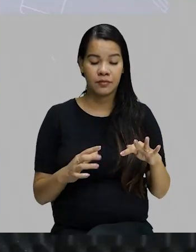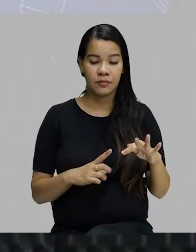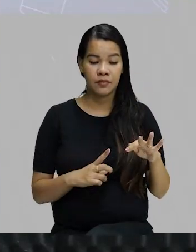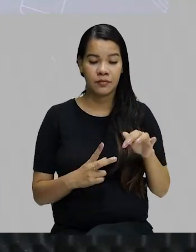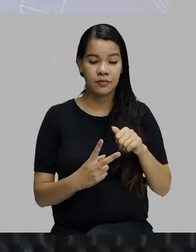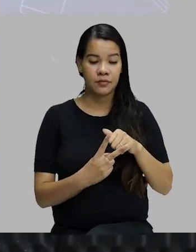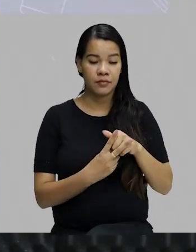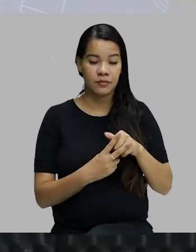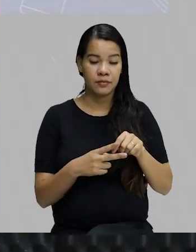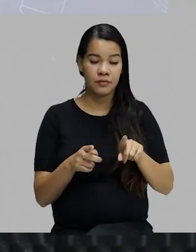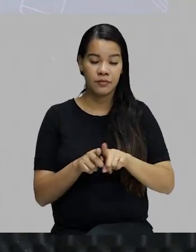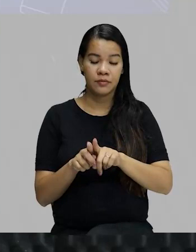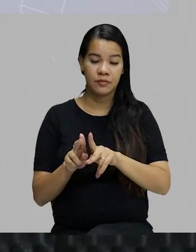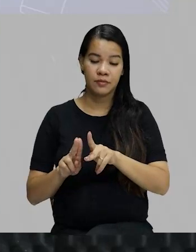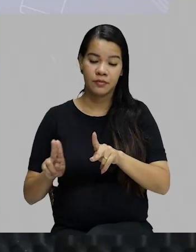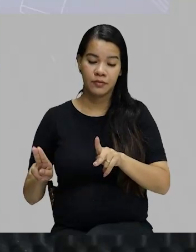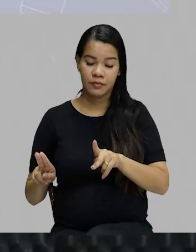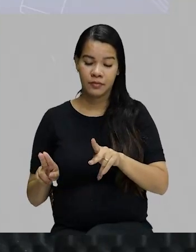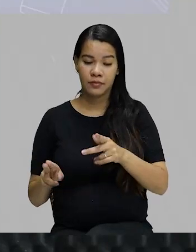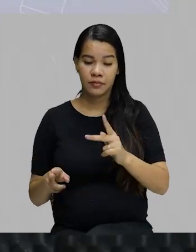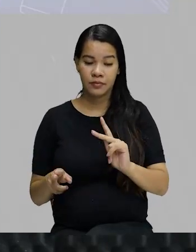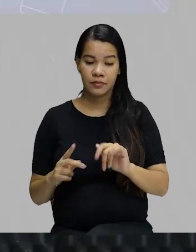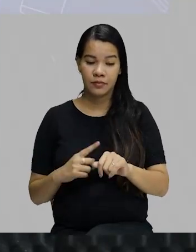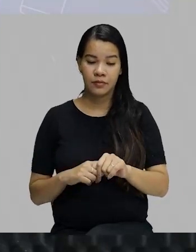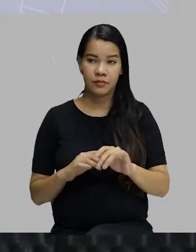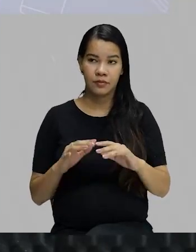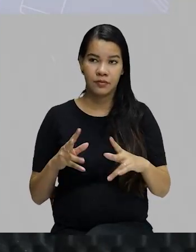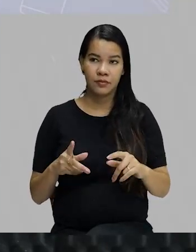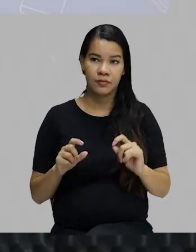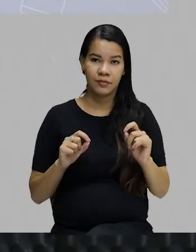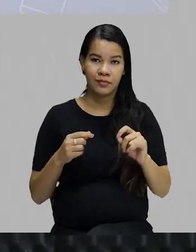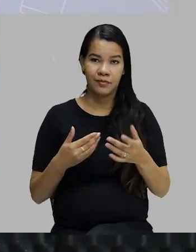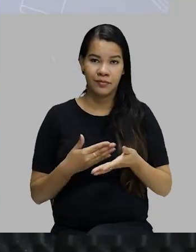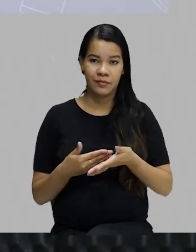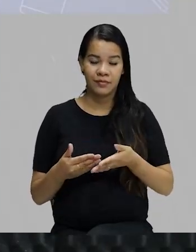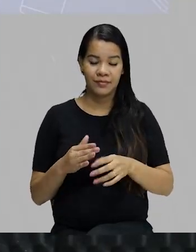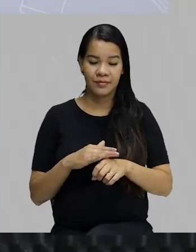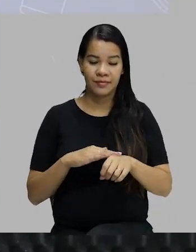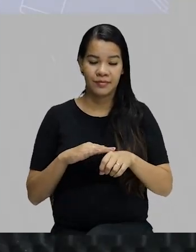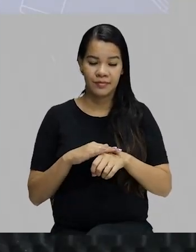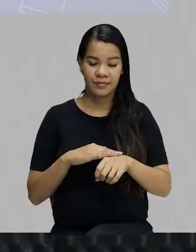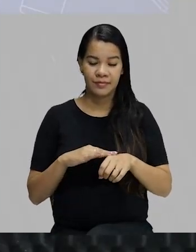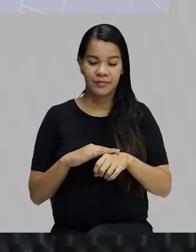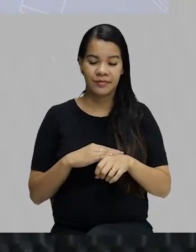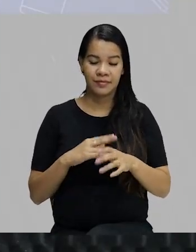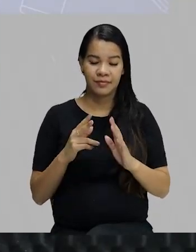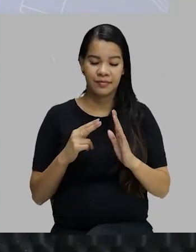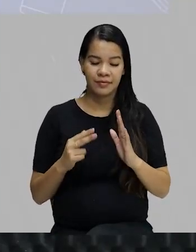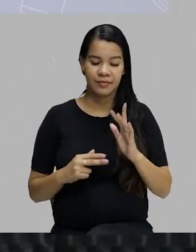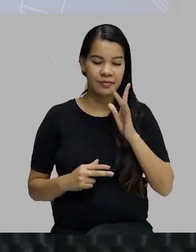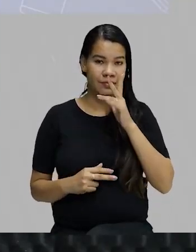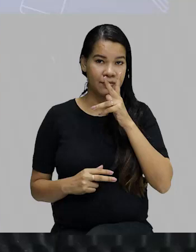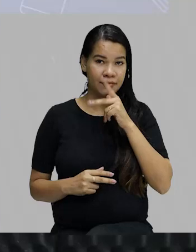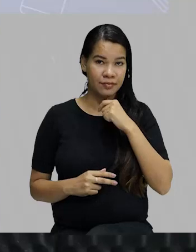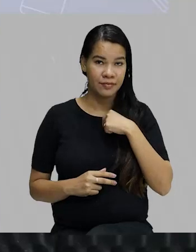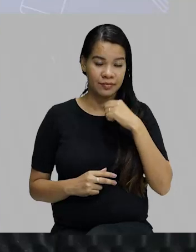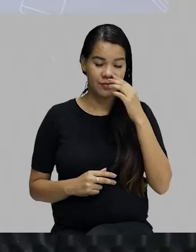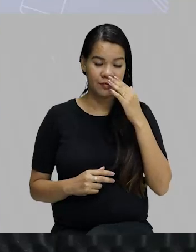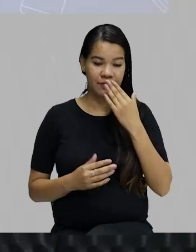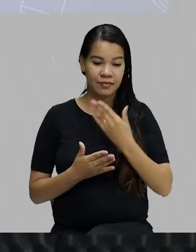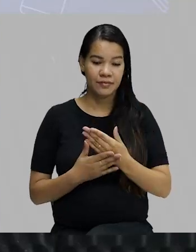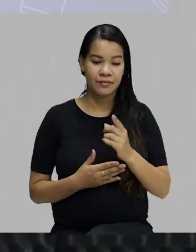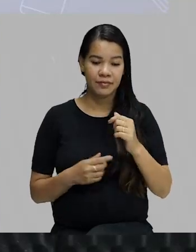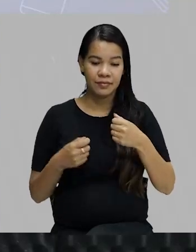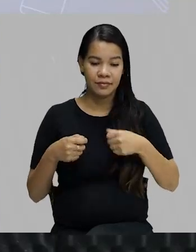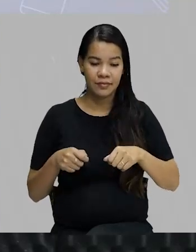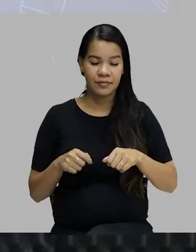os pronomes. Esse tempo todinho que eu estou aqui conversando, lendo devagarinho, eu creio que já deu para vocês